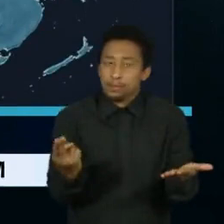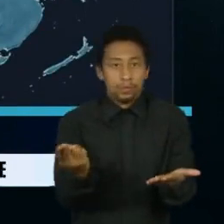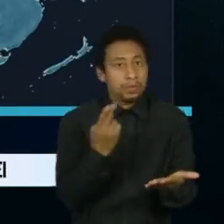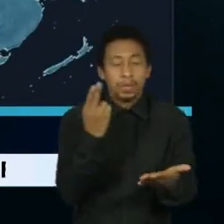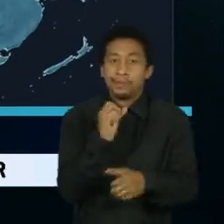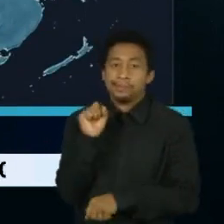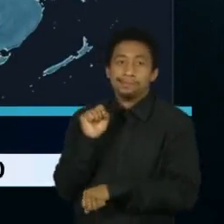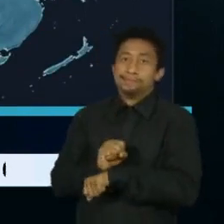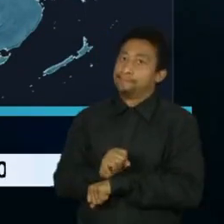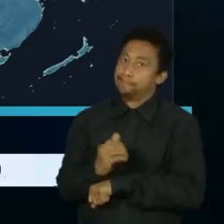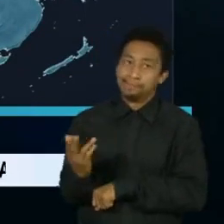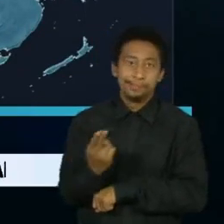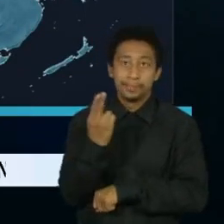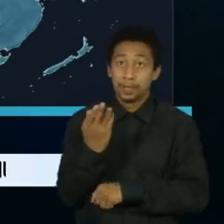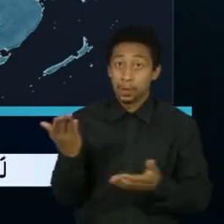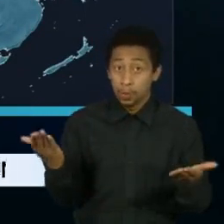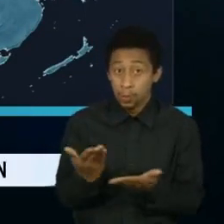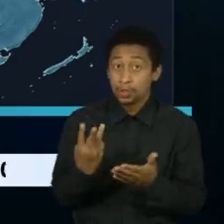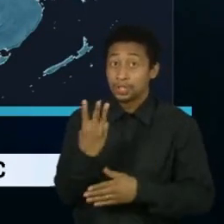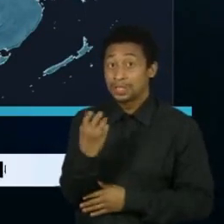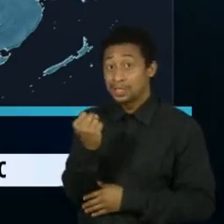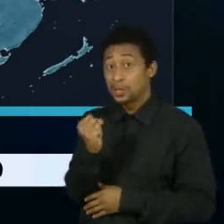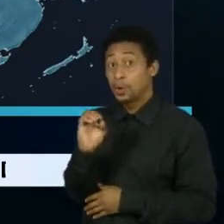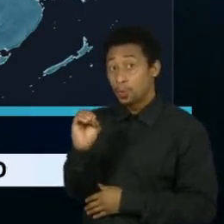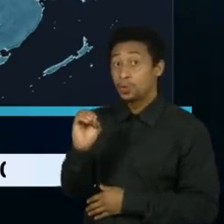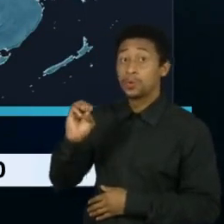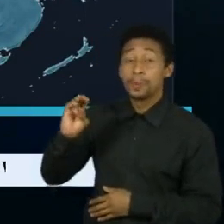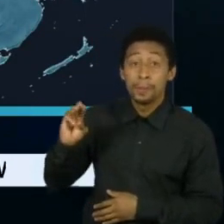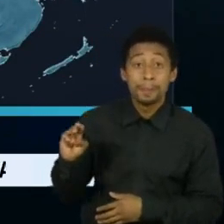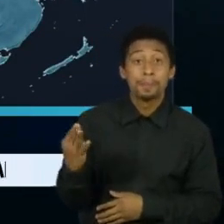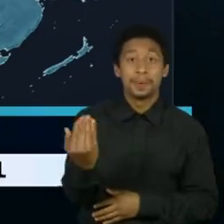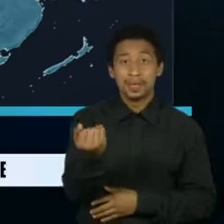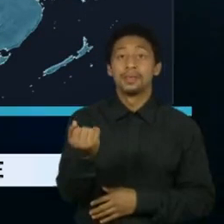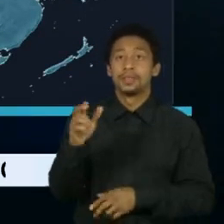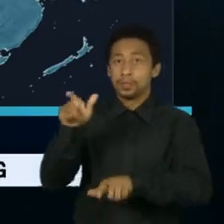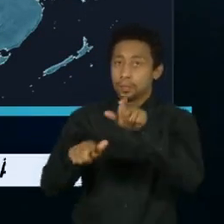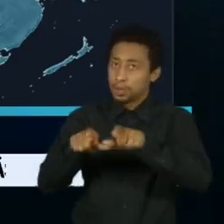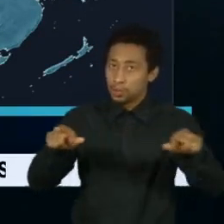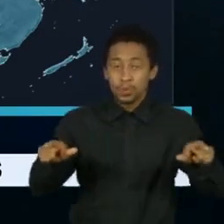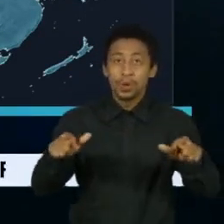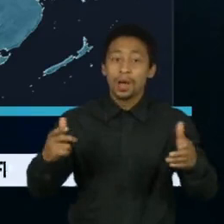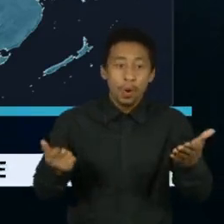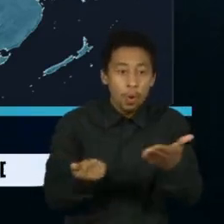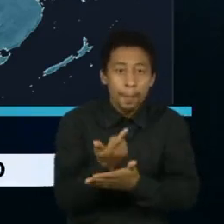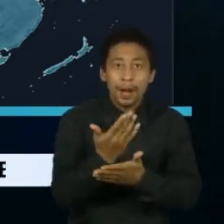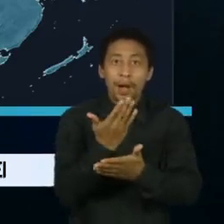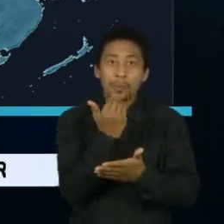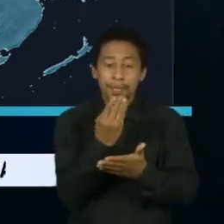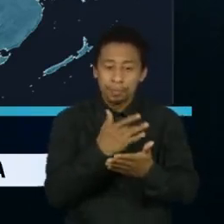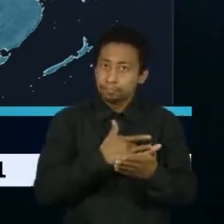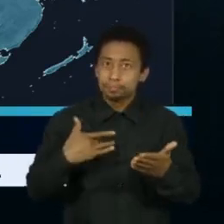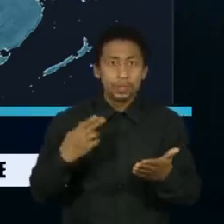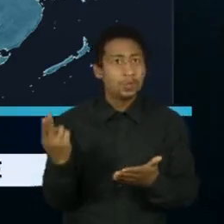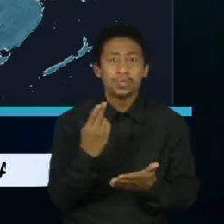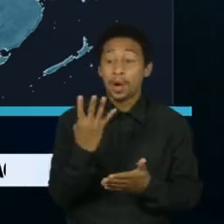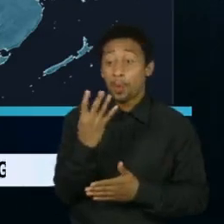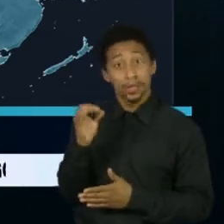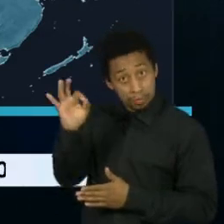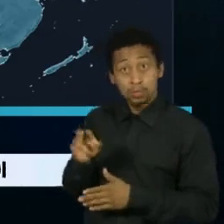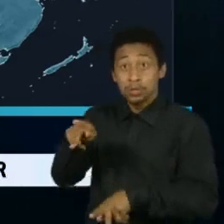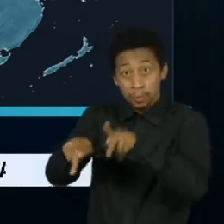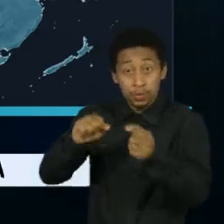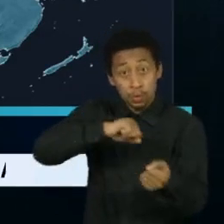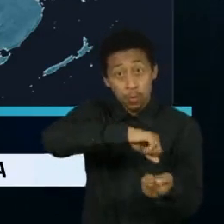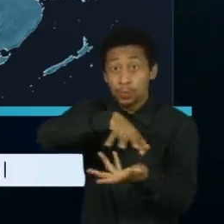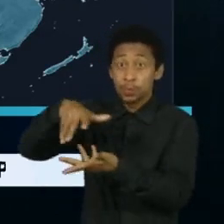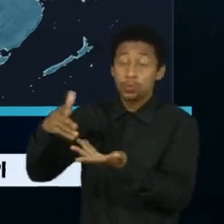3 bilhões de pessoas, 40% da população mundial, não podem pagar por uma dieta saudável e que as proteja da